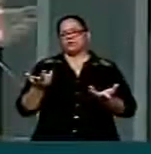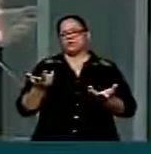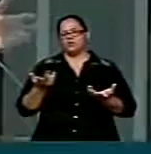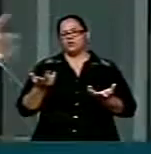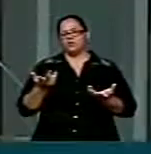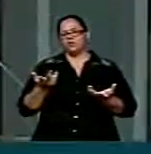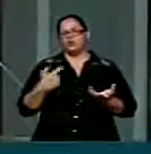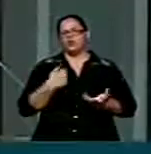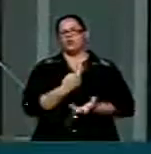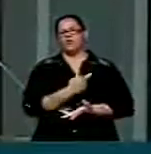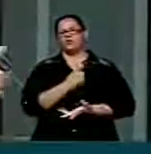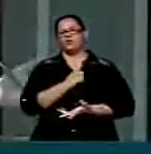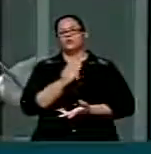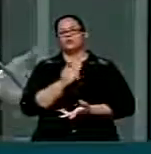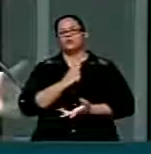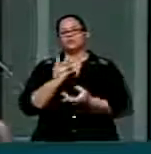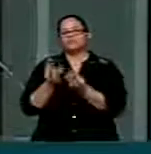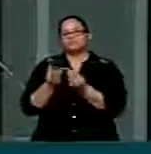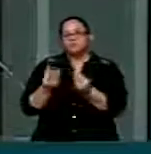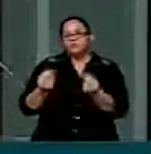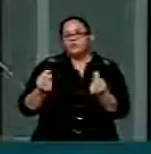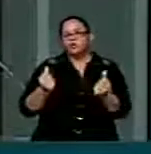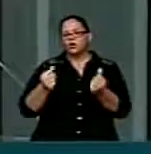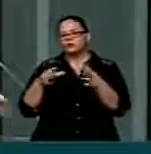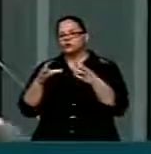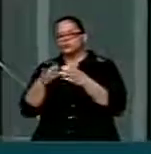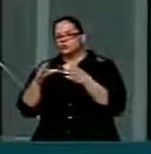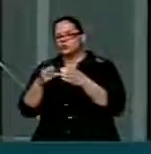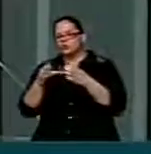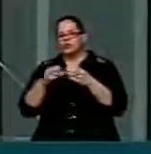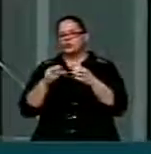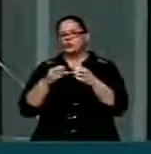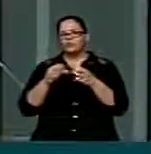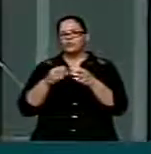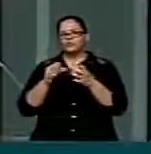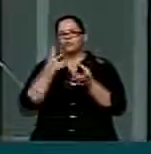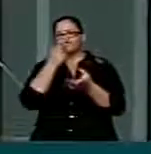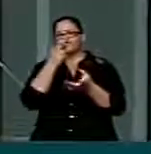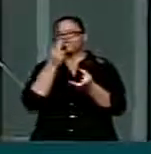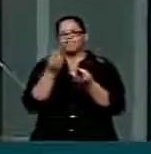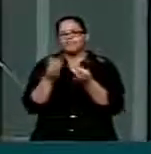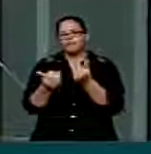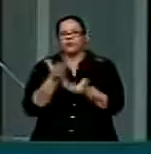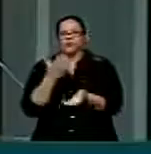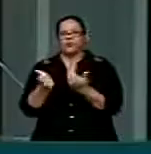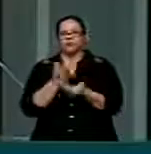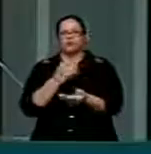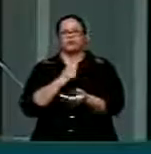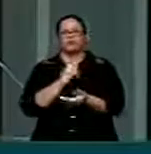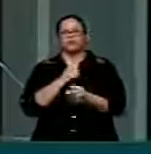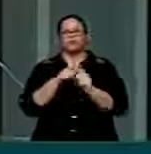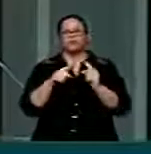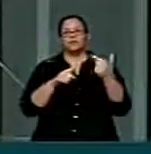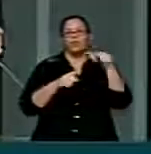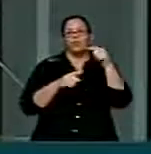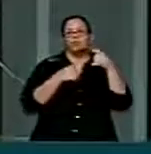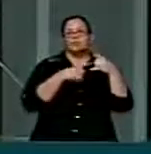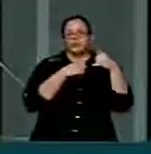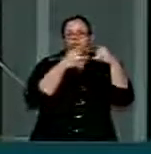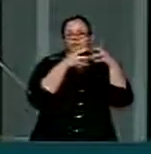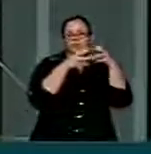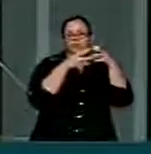lado, nós temos a sensibilidade de um setor profundamente vulnerável, e do outro lado, nós temos a ganância de